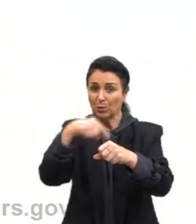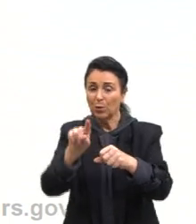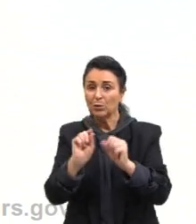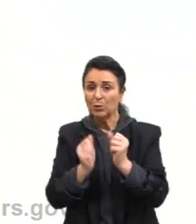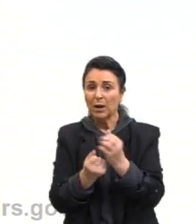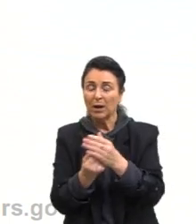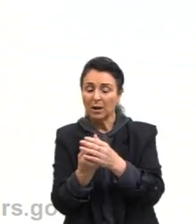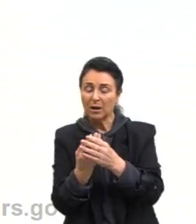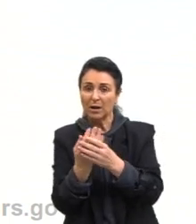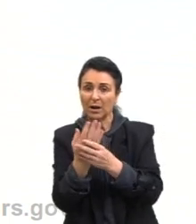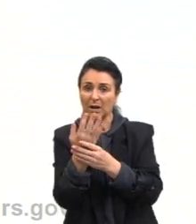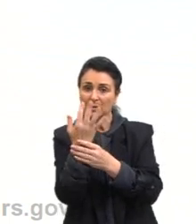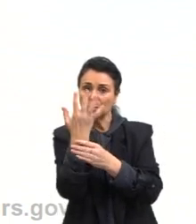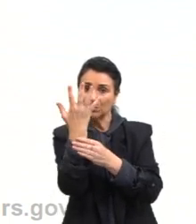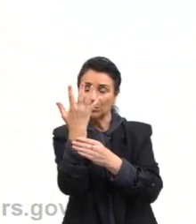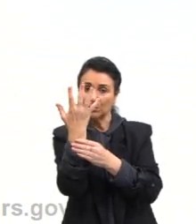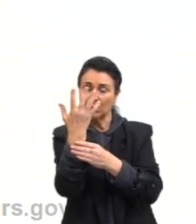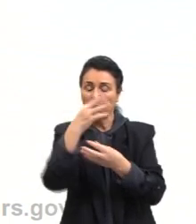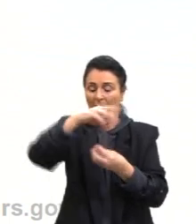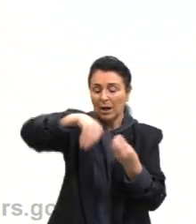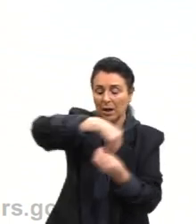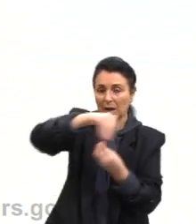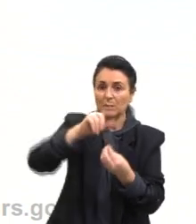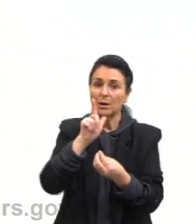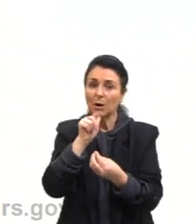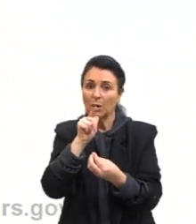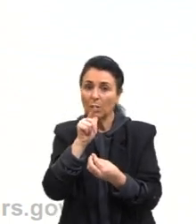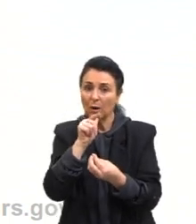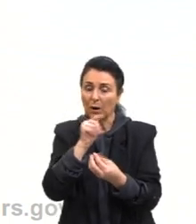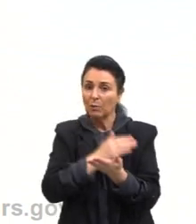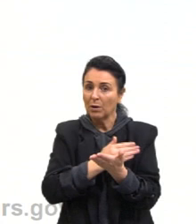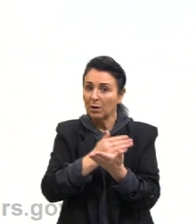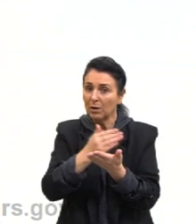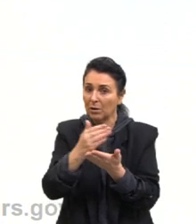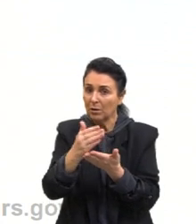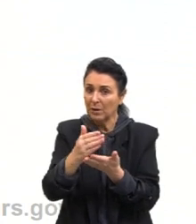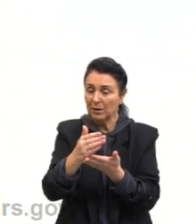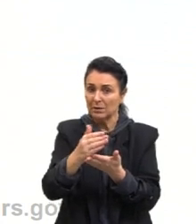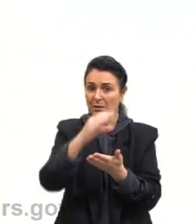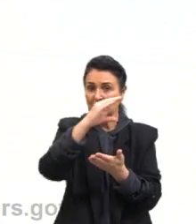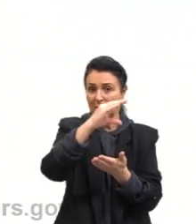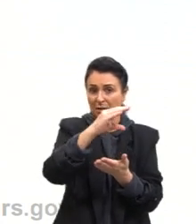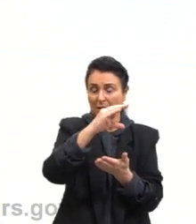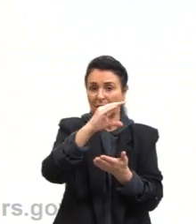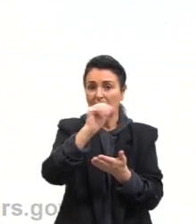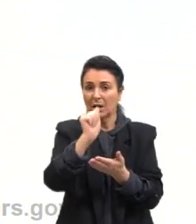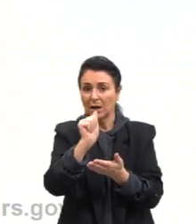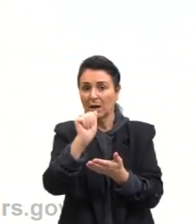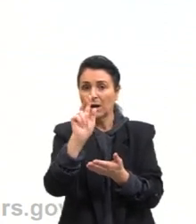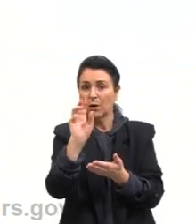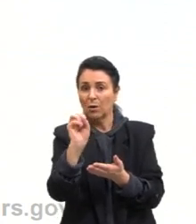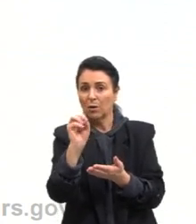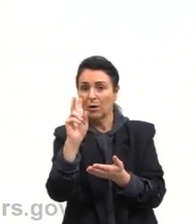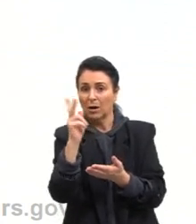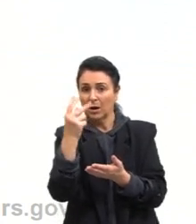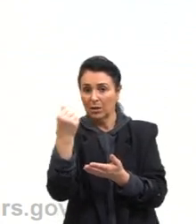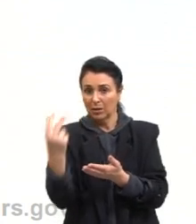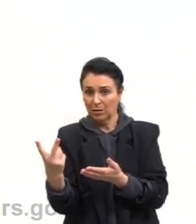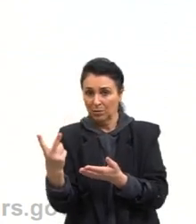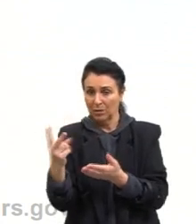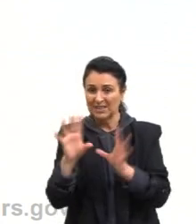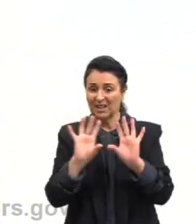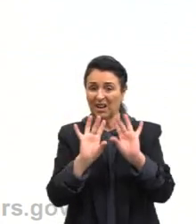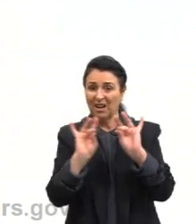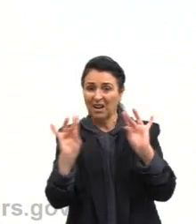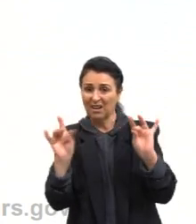A reação do primeiro com a água resulta na formação de CaOH2 aquoso, enquanto